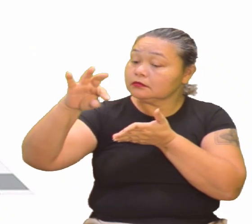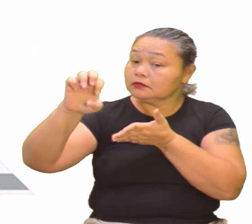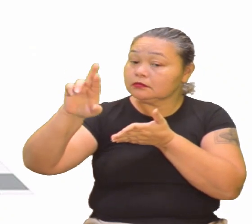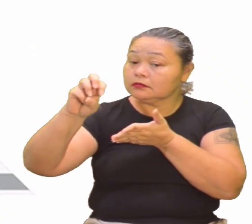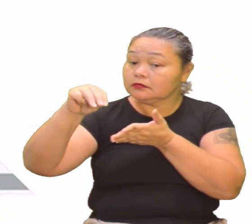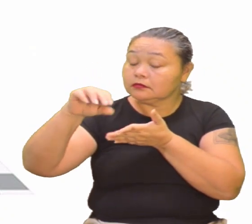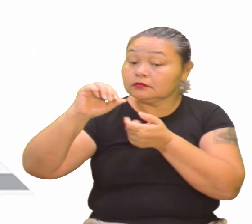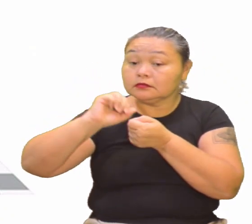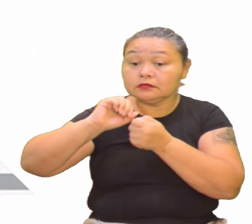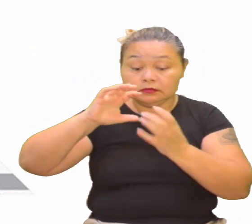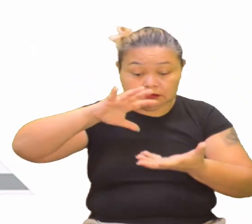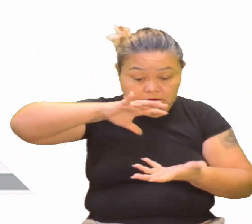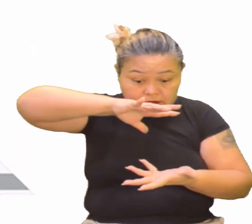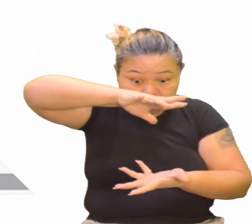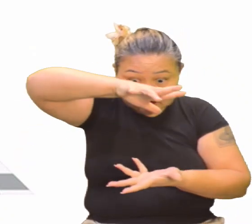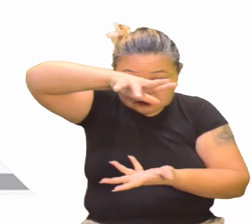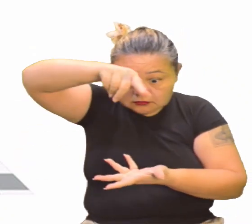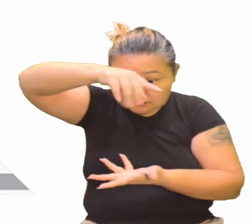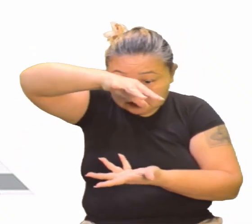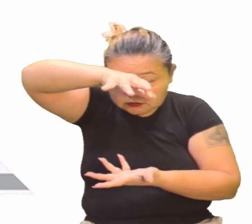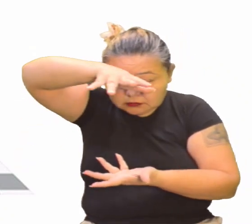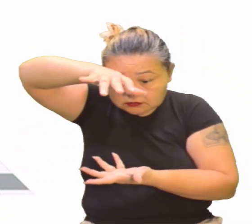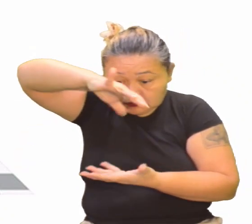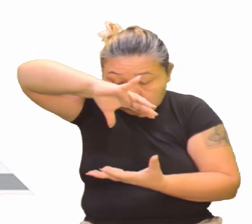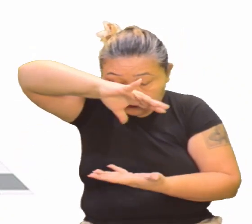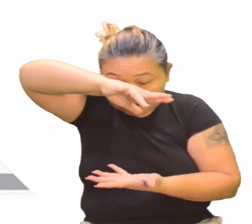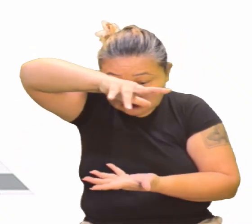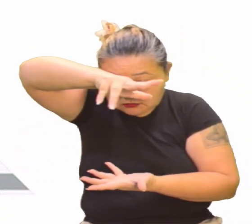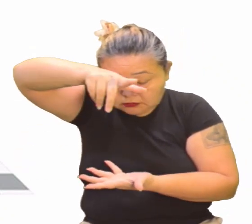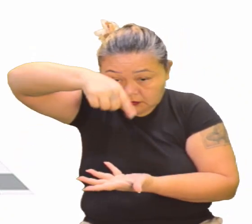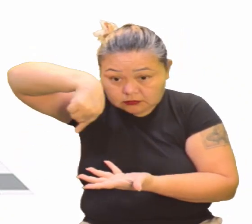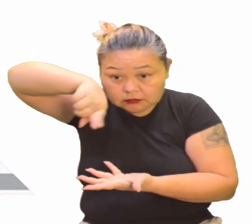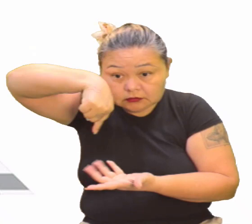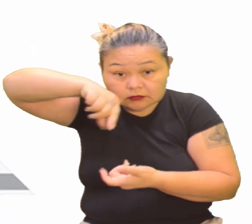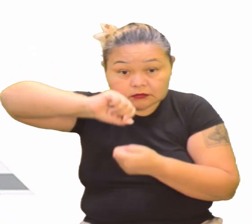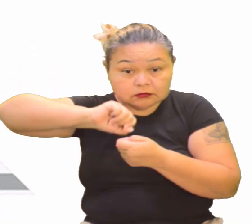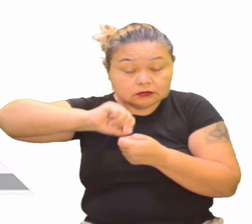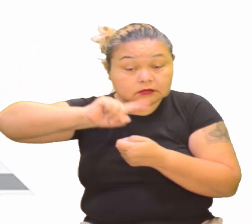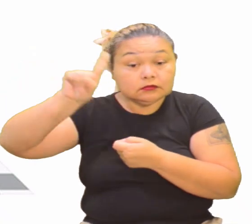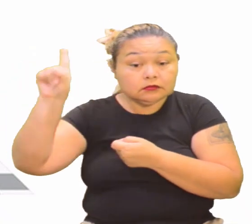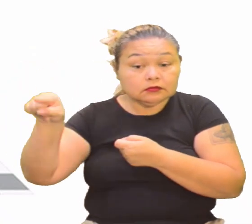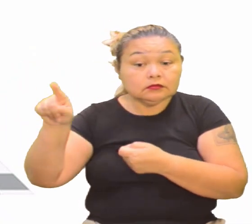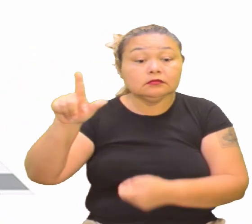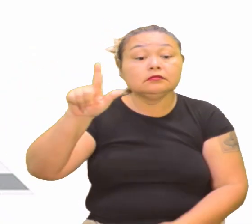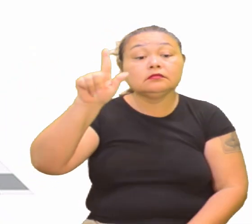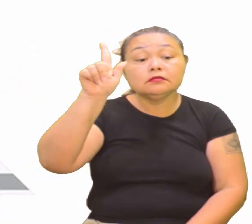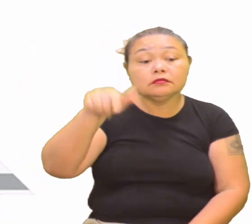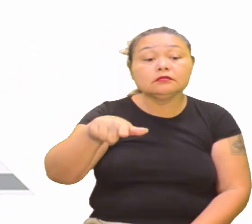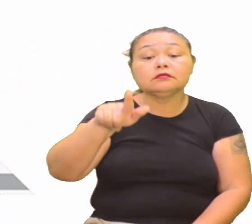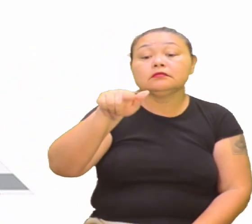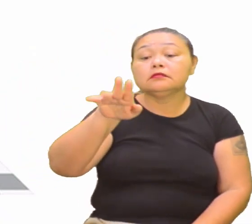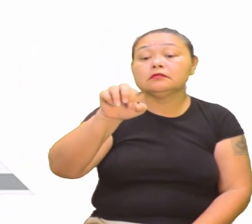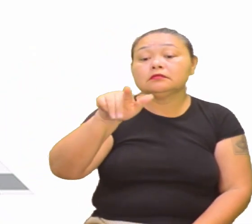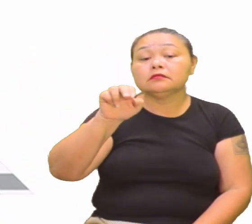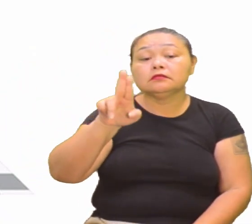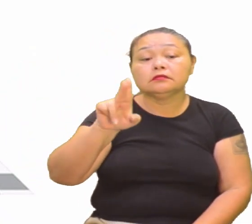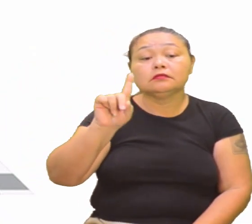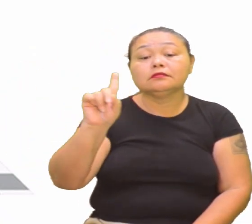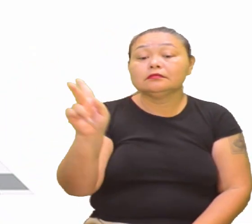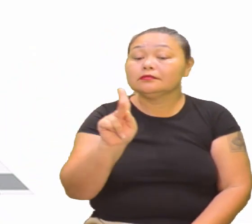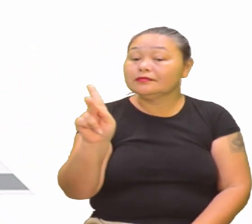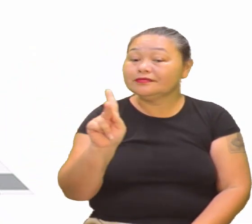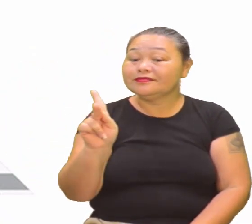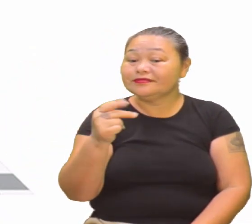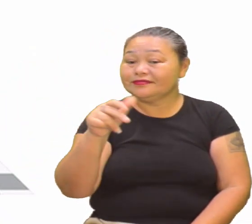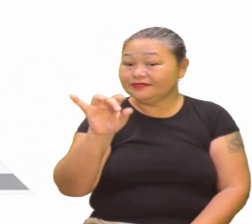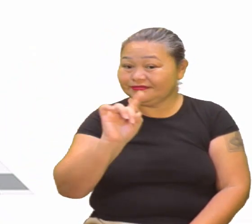Geocentrismo, que é a Terra no centro, no âmbito da ciência, tá? E esse carinha aqui, o Galileu Galilei, apresentou o Hélio, não é o professor